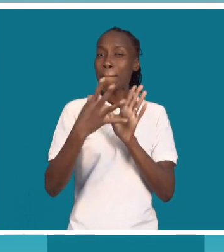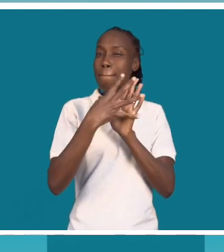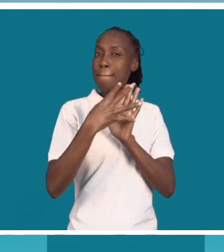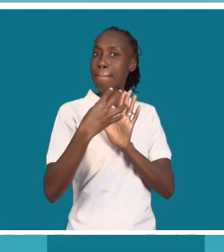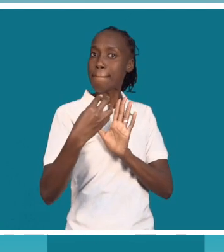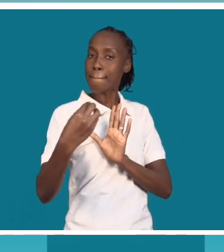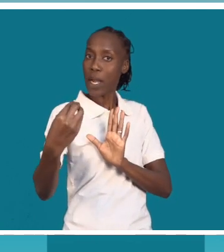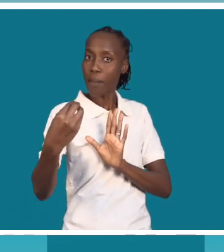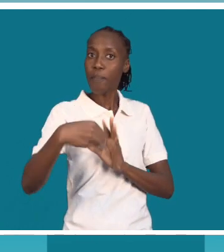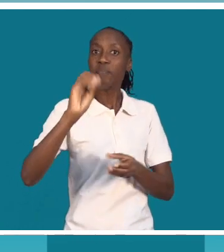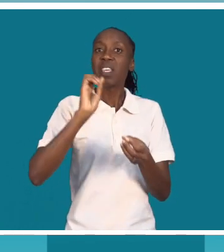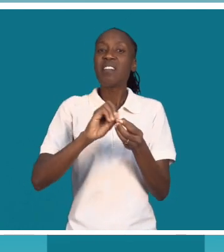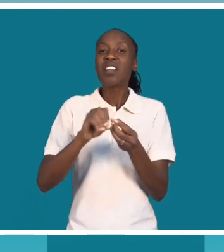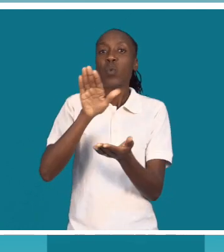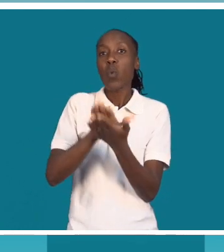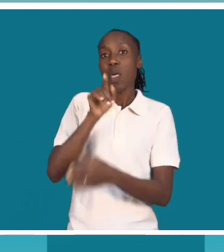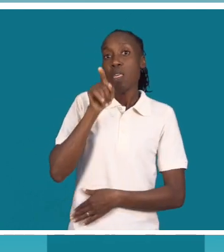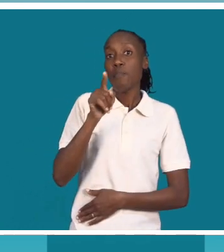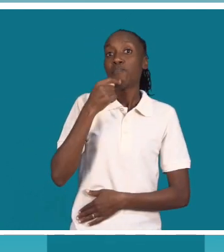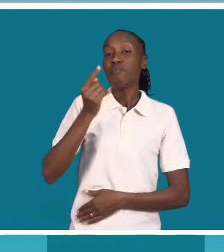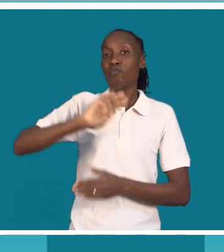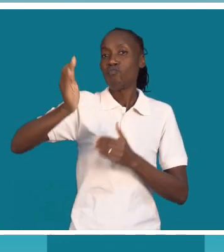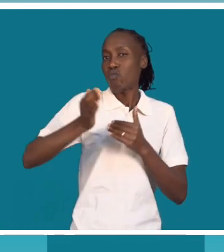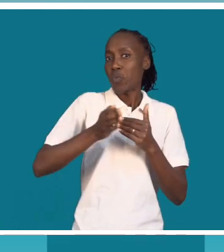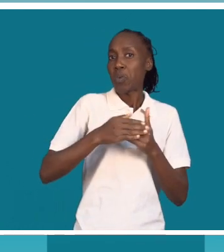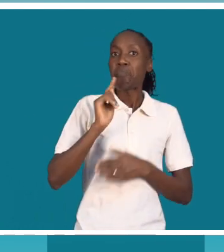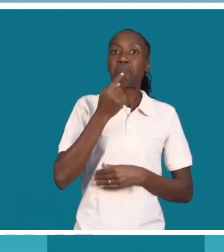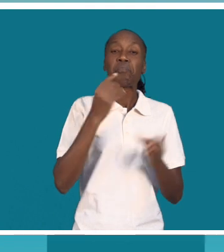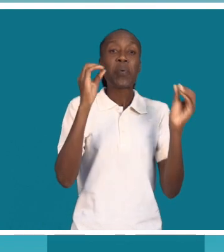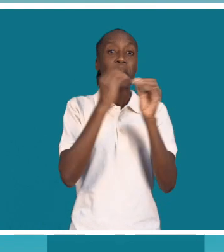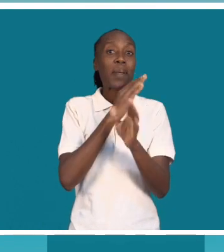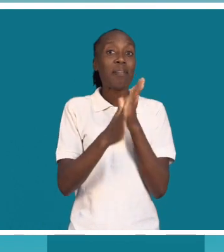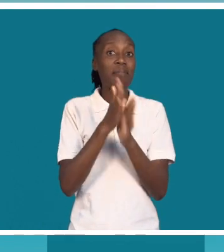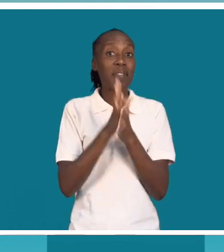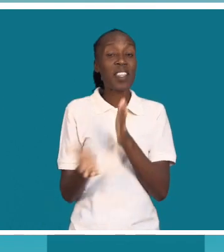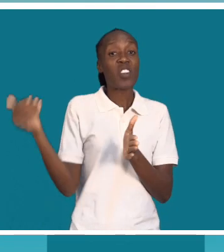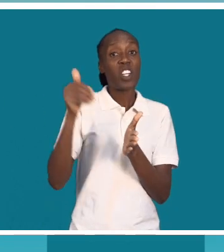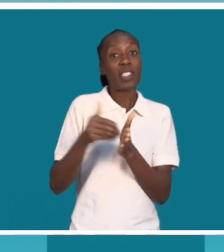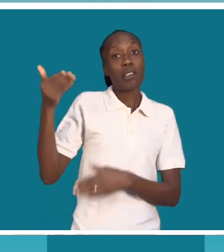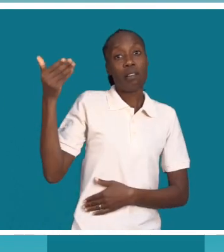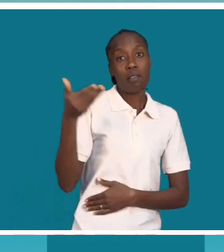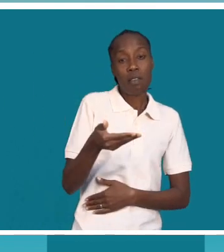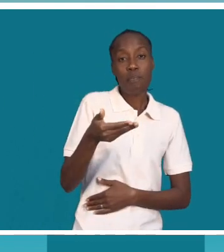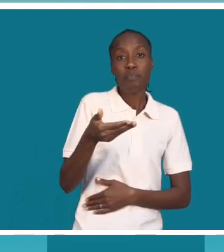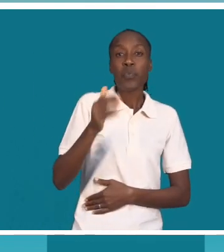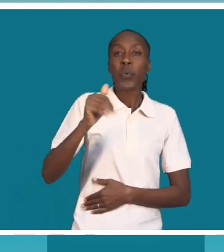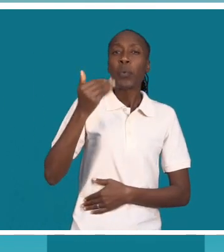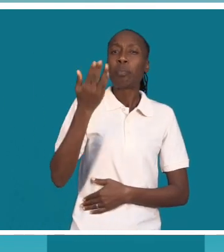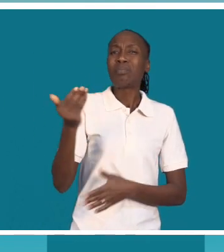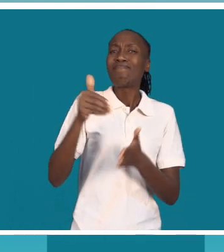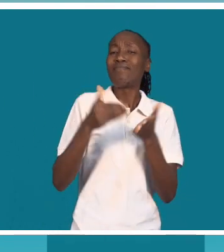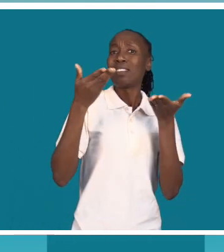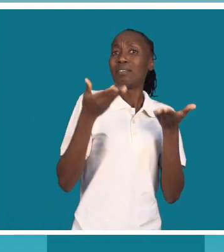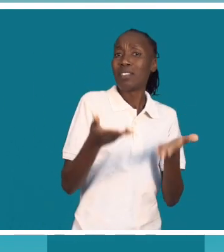Tem uma bala no corpo. É preciso que seja retirada. Levaram para fazer o rexixe.